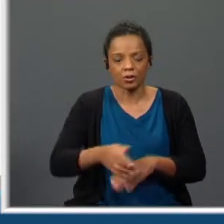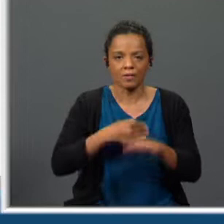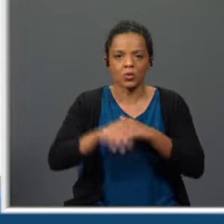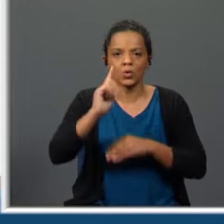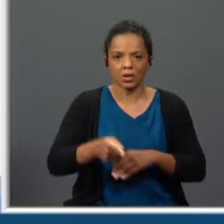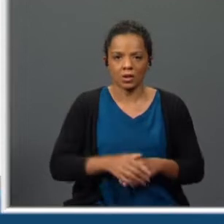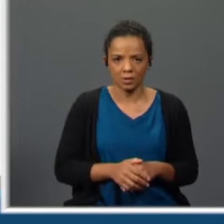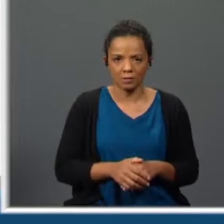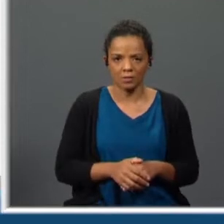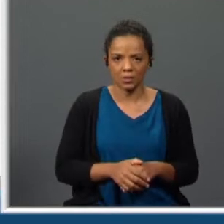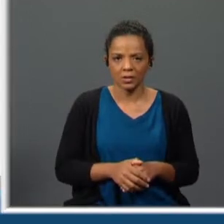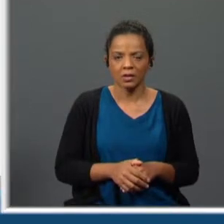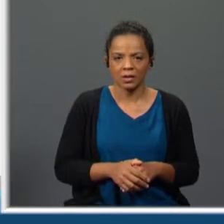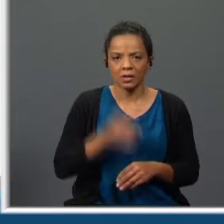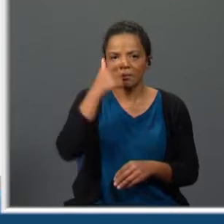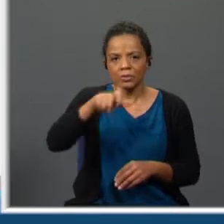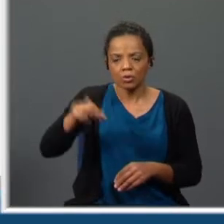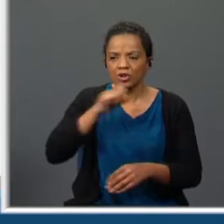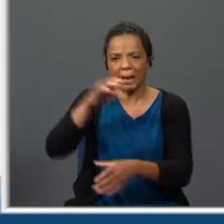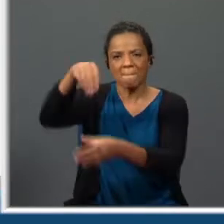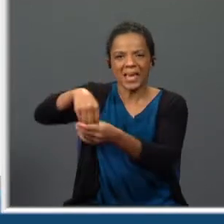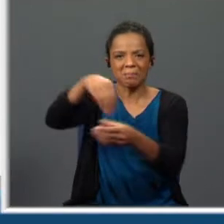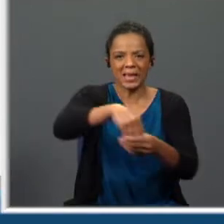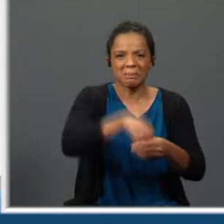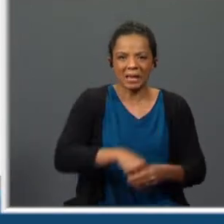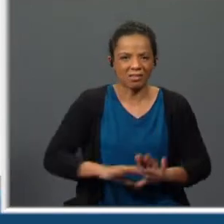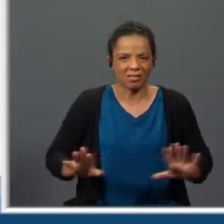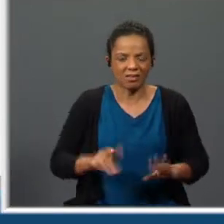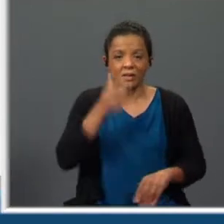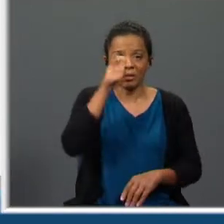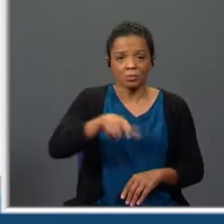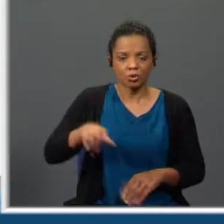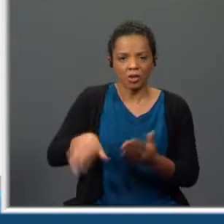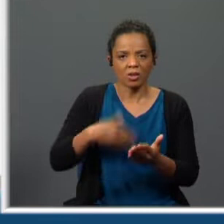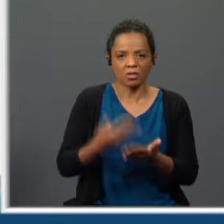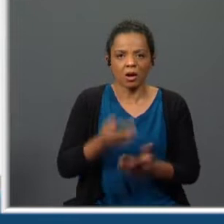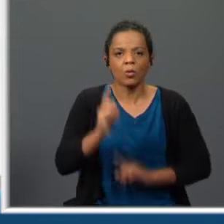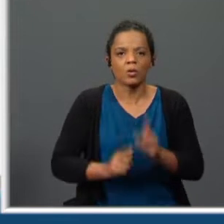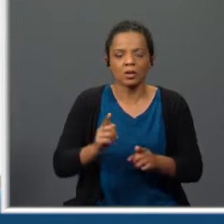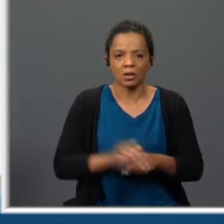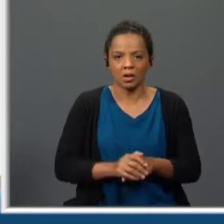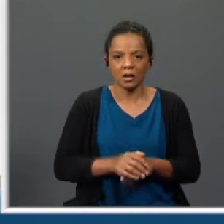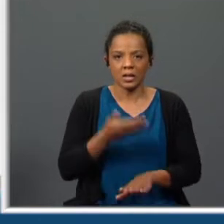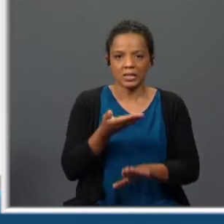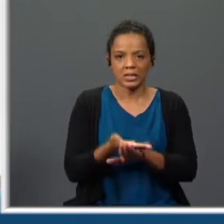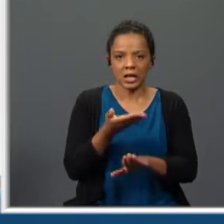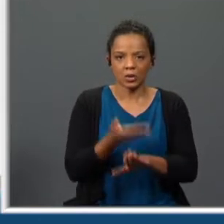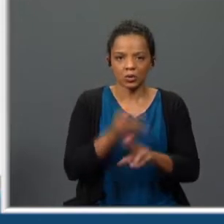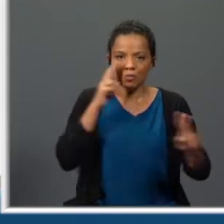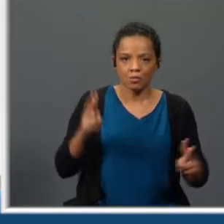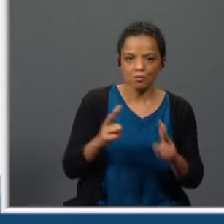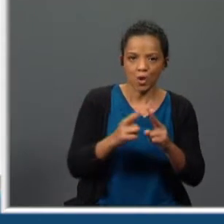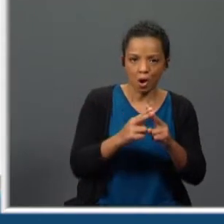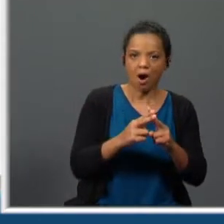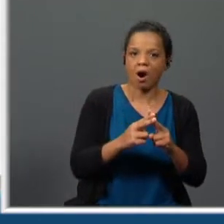metiam pessoas no leito de outros. Ou seja, eram pessoas que facilitavam encontros sexuais e